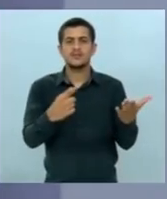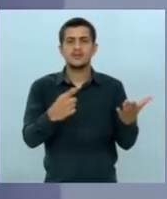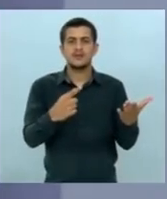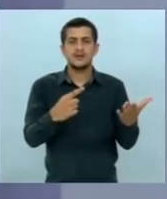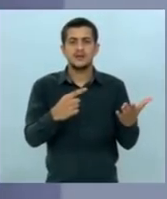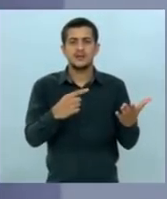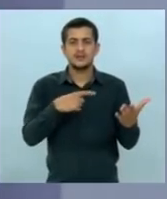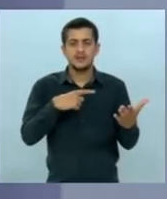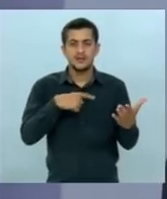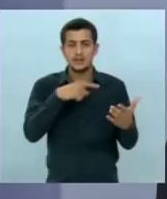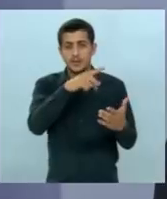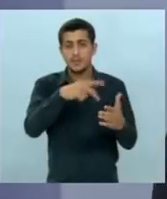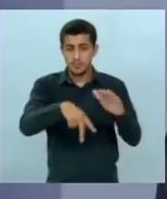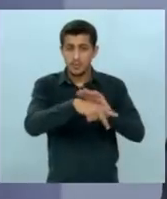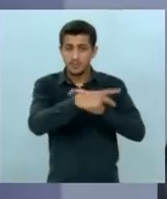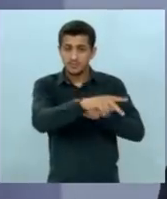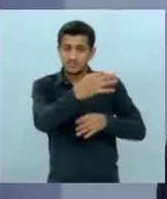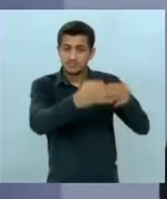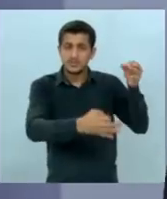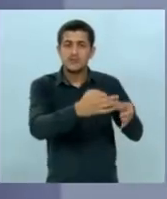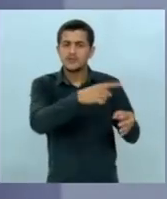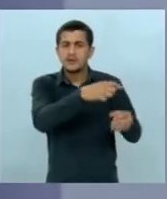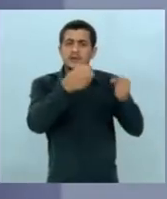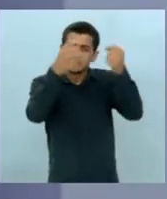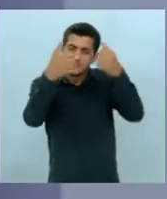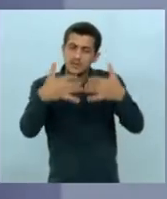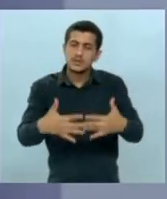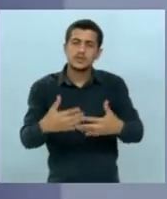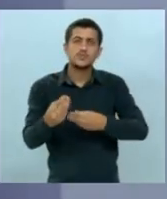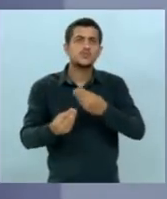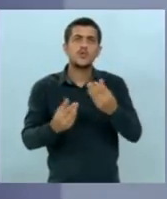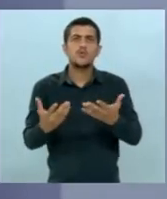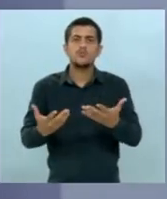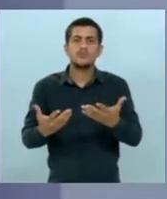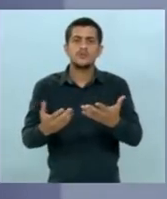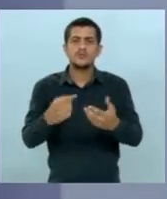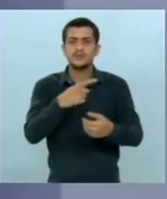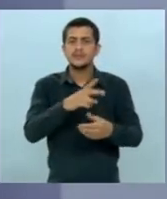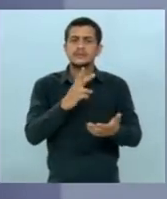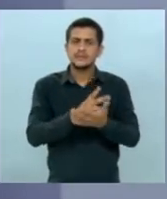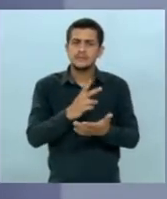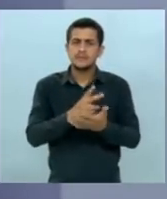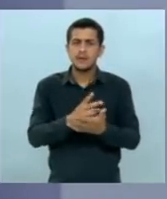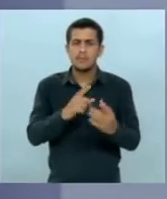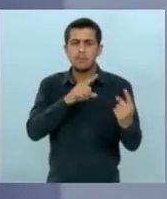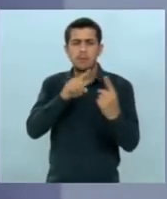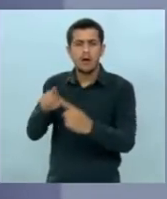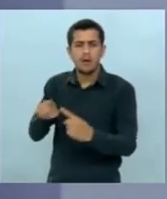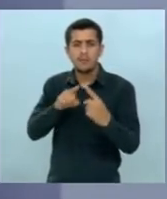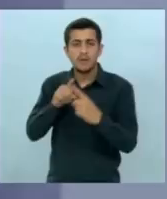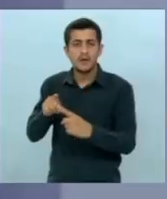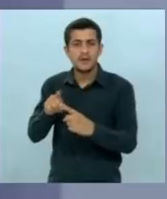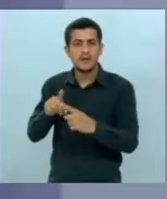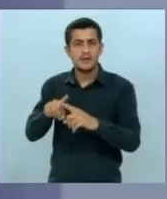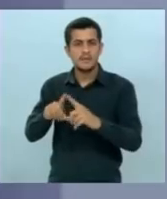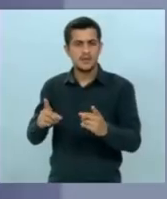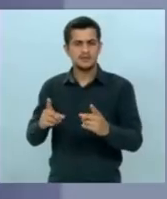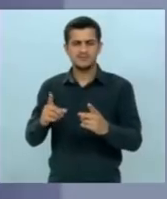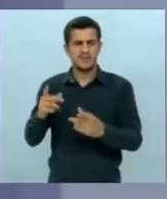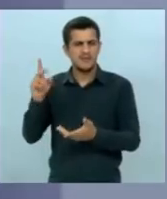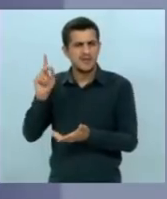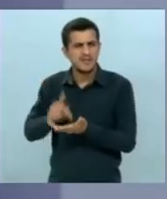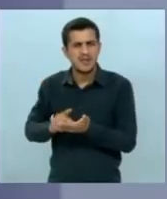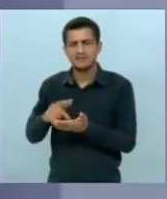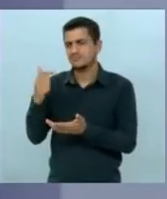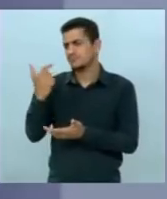lá na vara que você usava então explica isso candidato você muitas vezes quer jogar nas costas nossas coisas que não existem